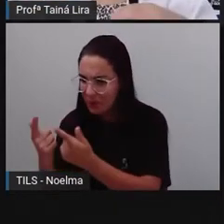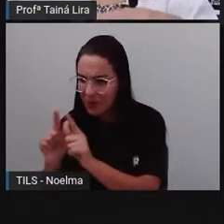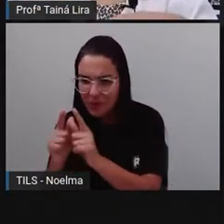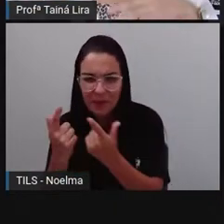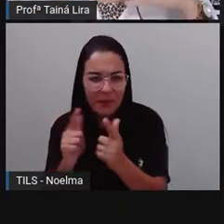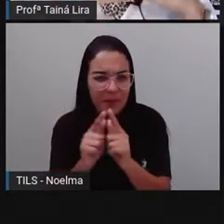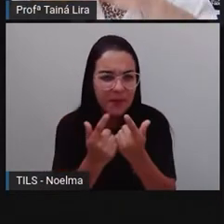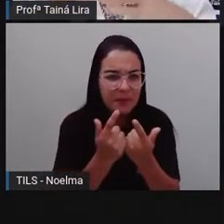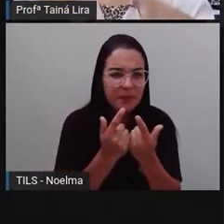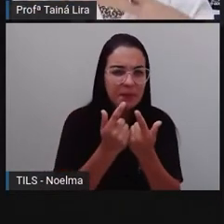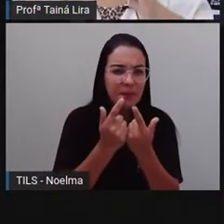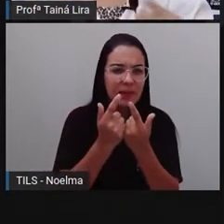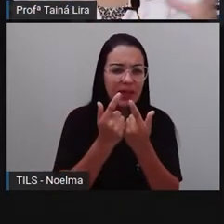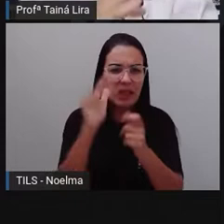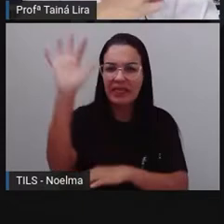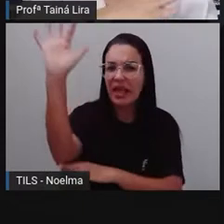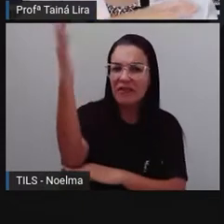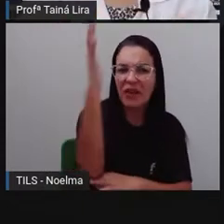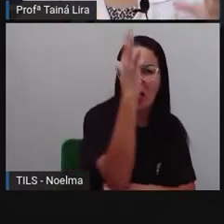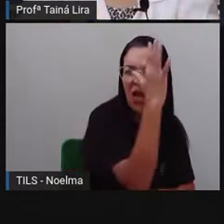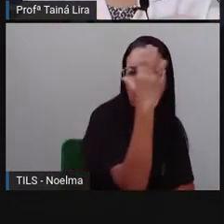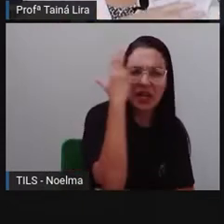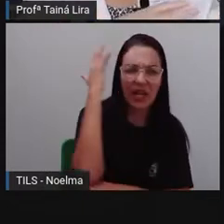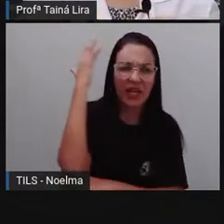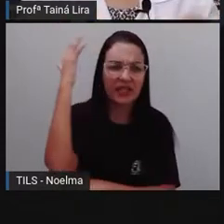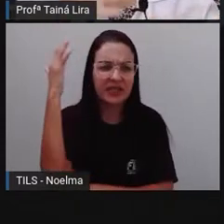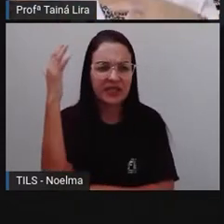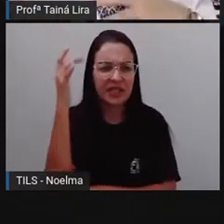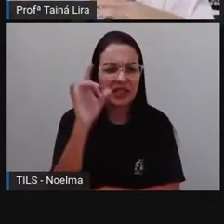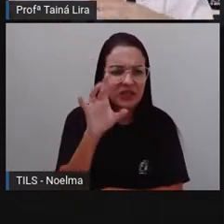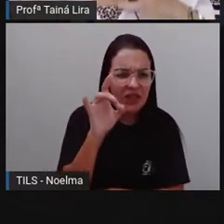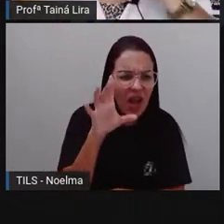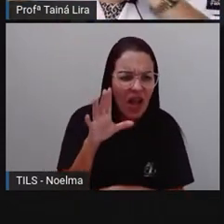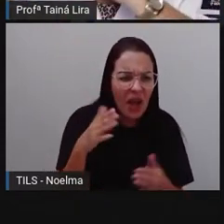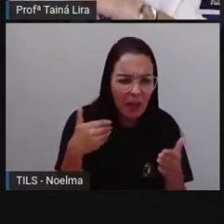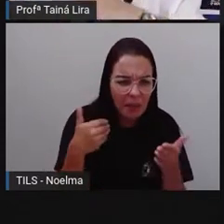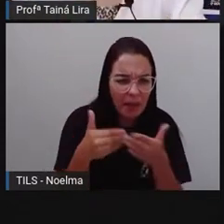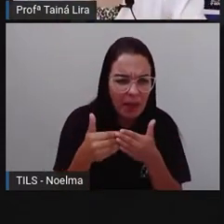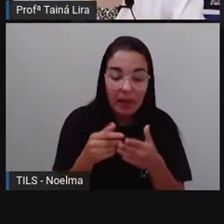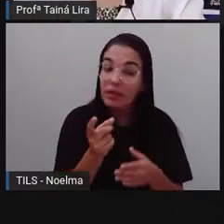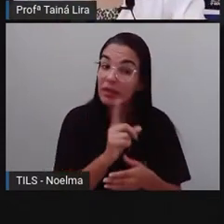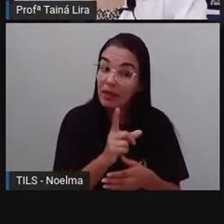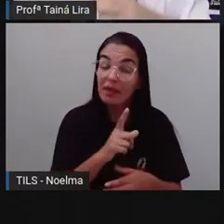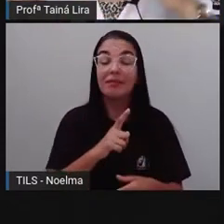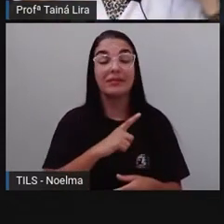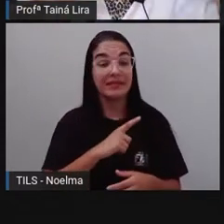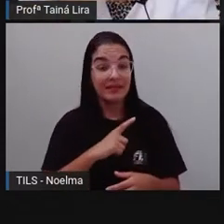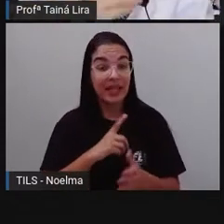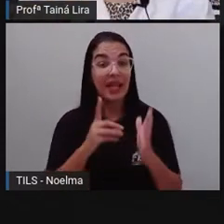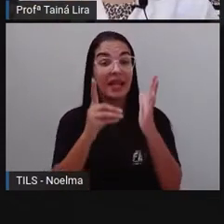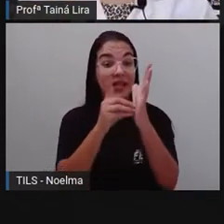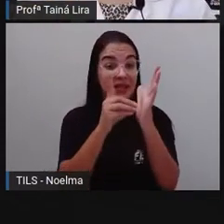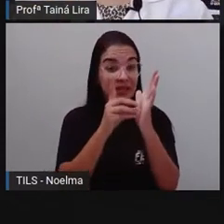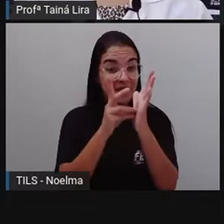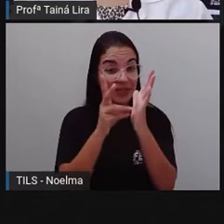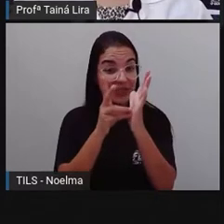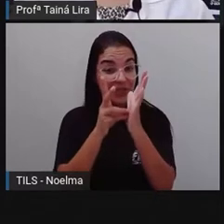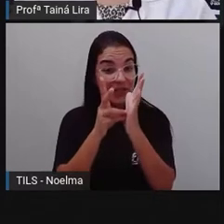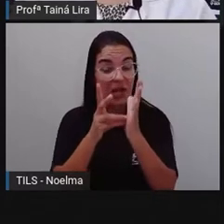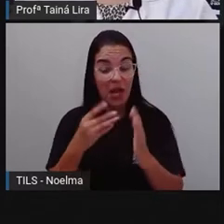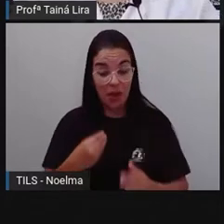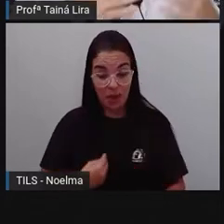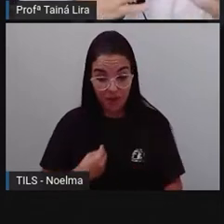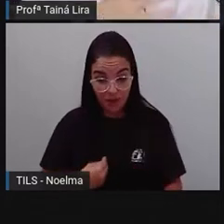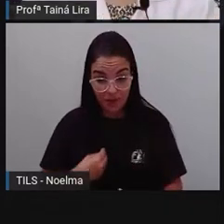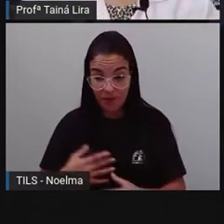os índios vivem só ali na região onde tem a mata, não. Existem também os índios que vivem aqui,